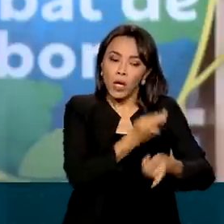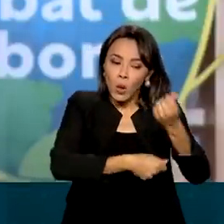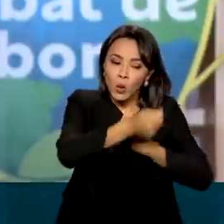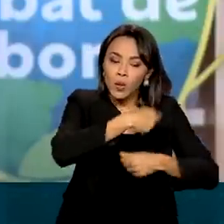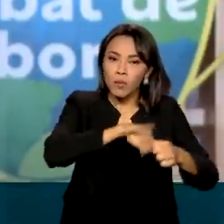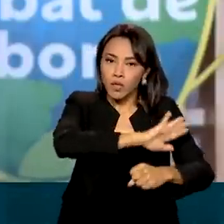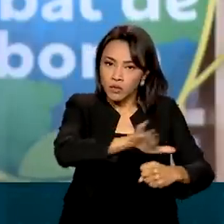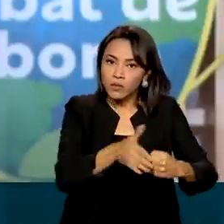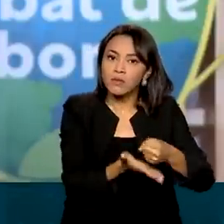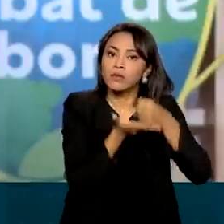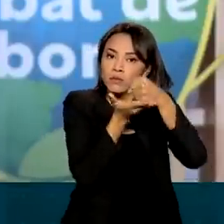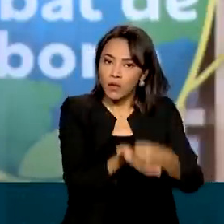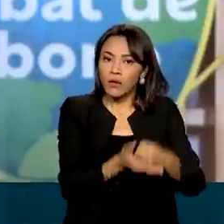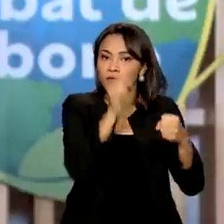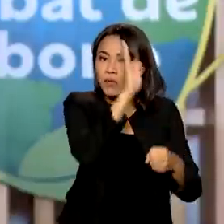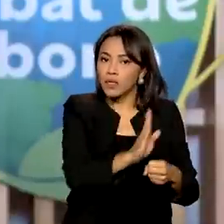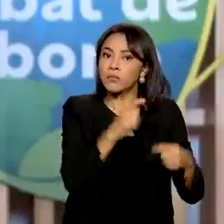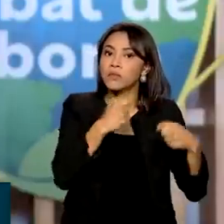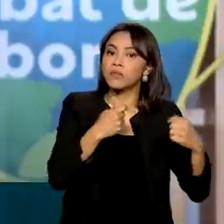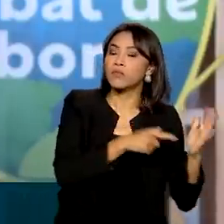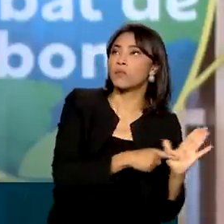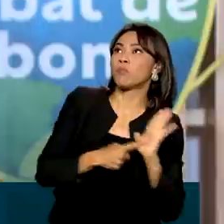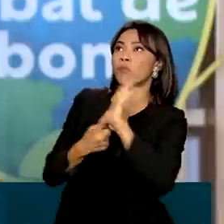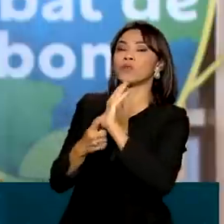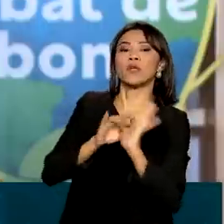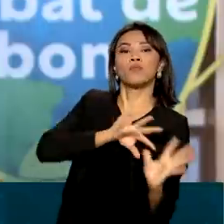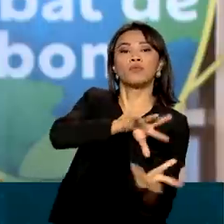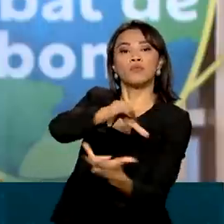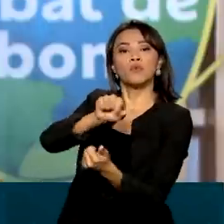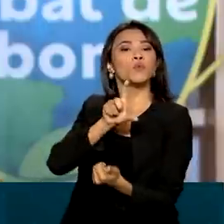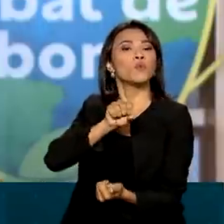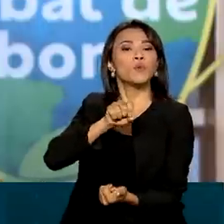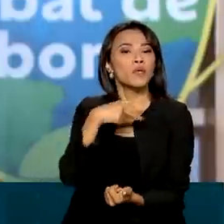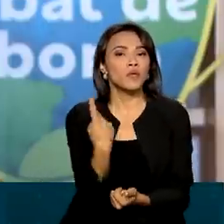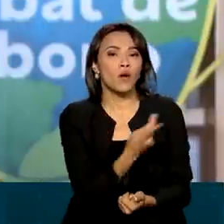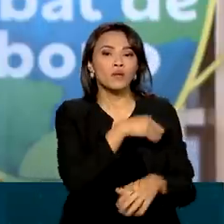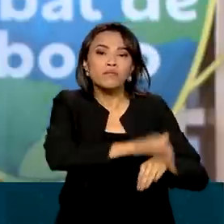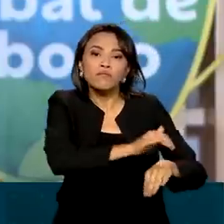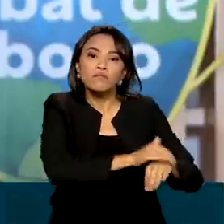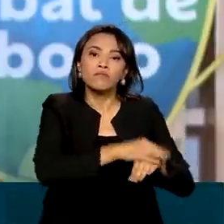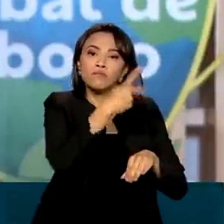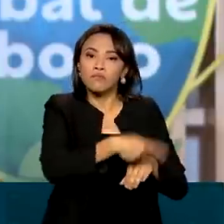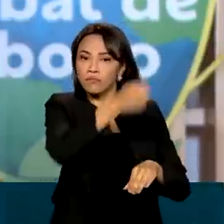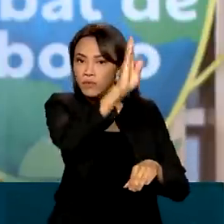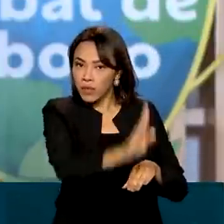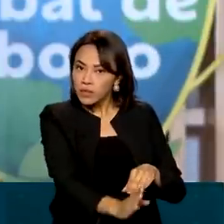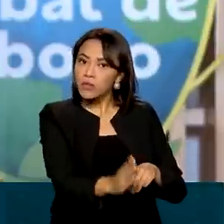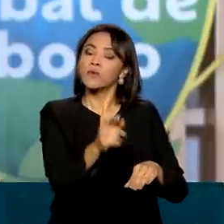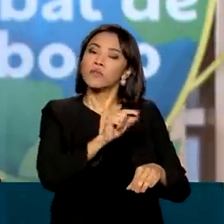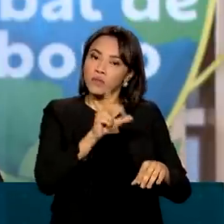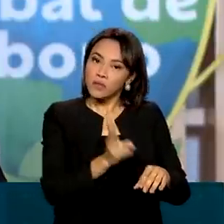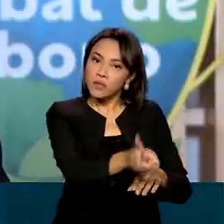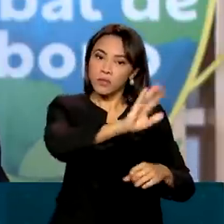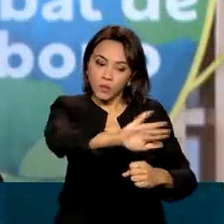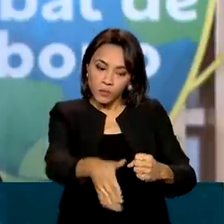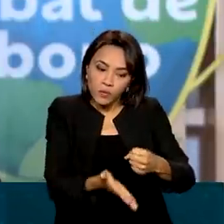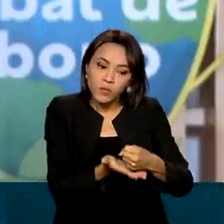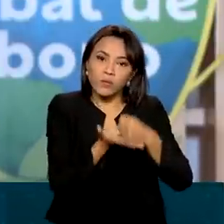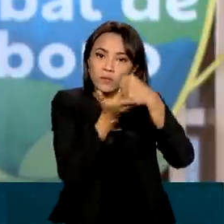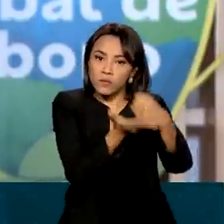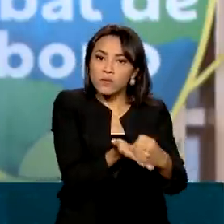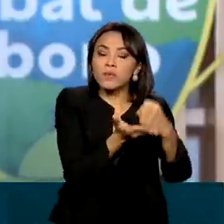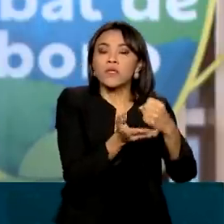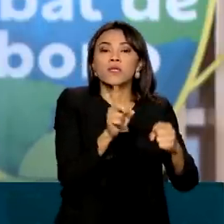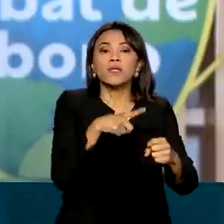ampliar e principalmente mostrar para o mundo o que fazemos aqui de forma sustentável e com um viés que gera